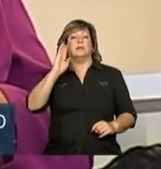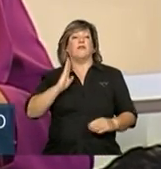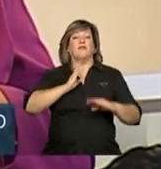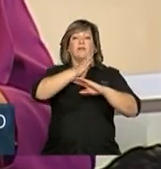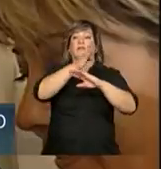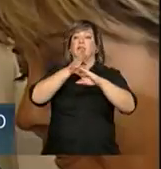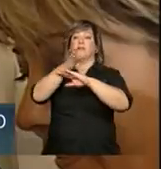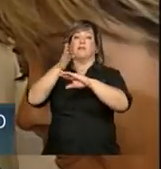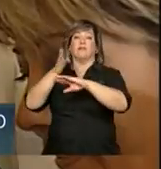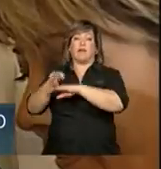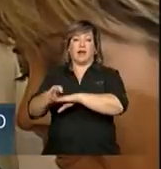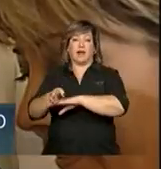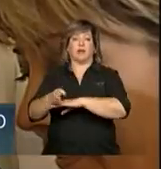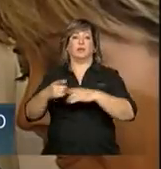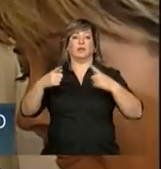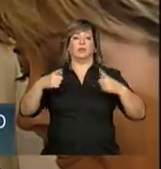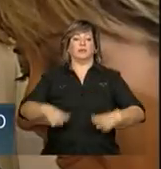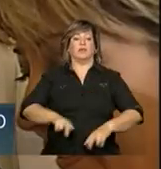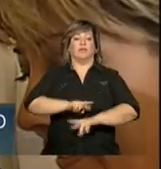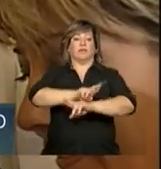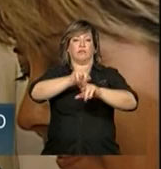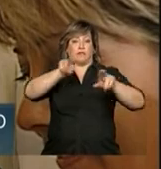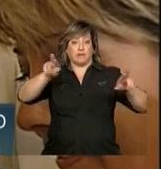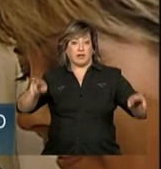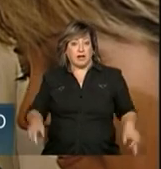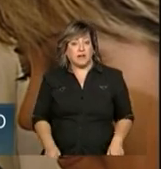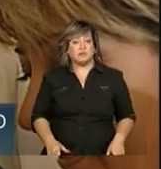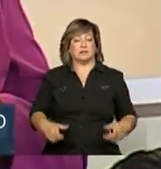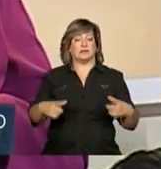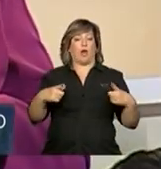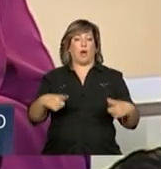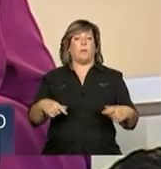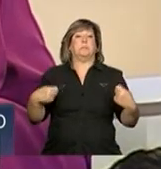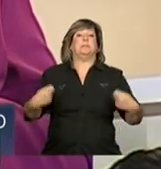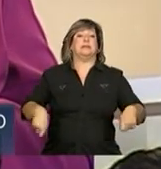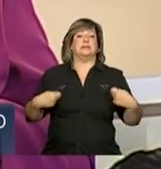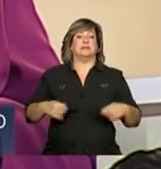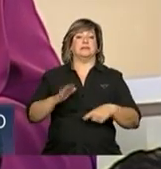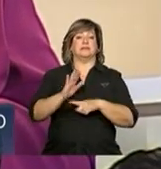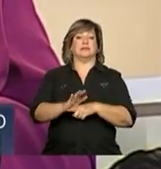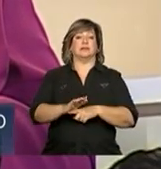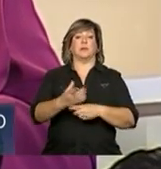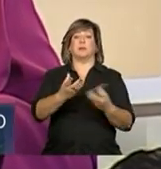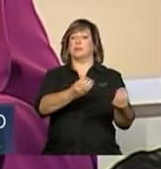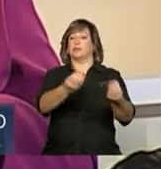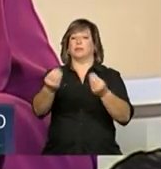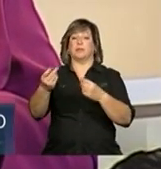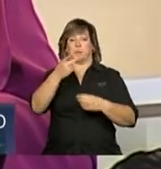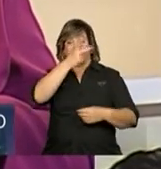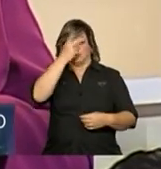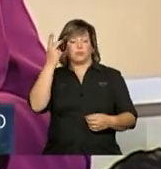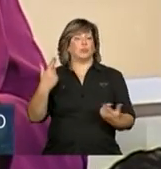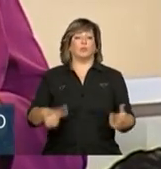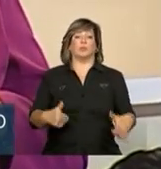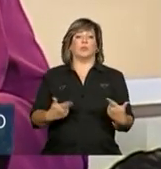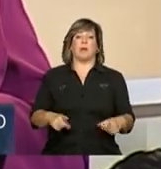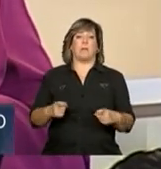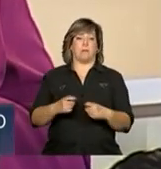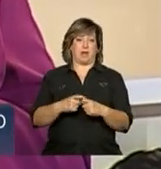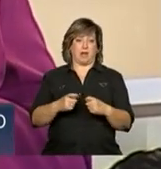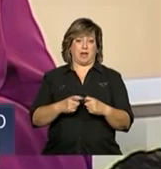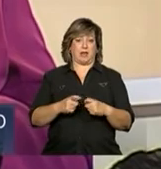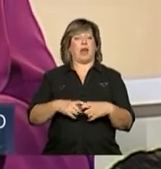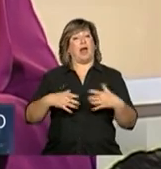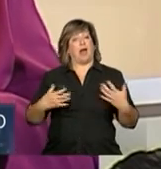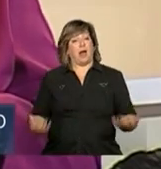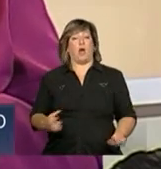brasileiro, aos lugares onde a população não tem médicos. E aí estarão os